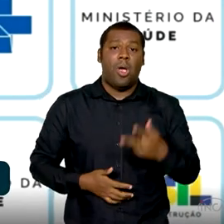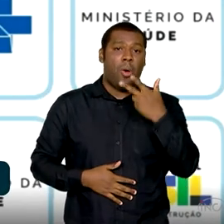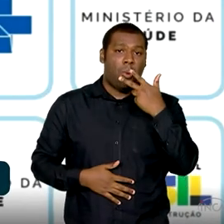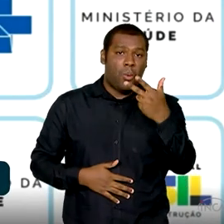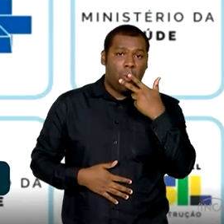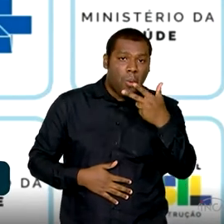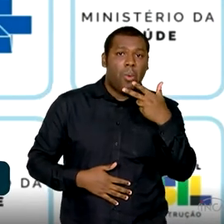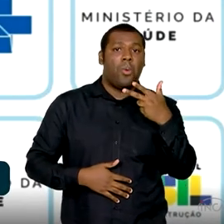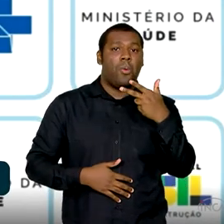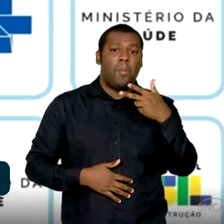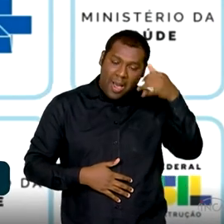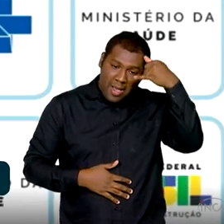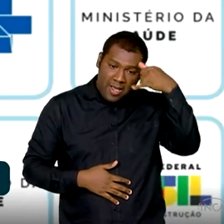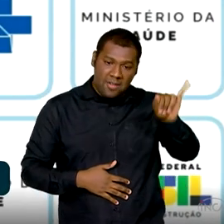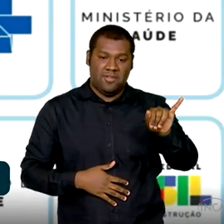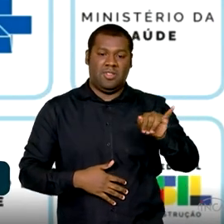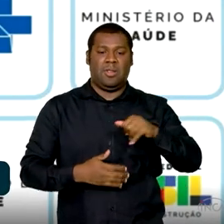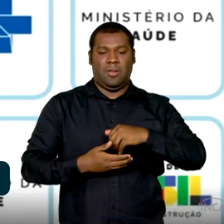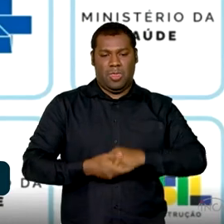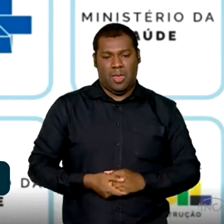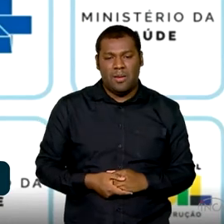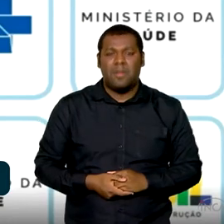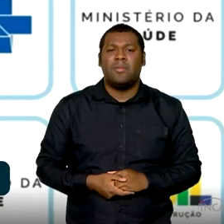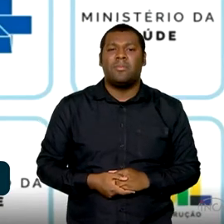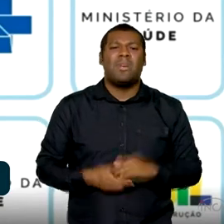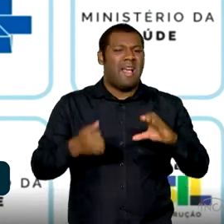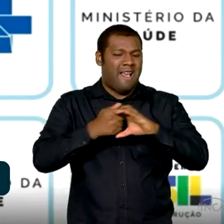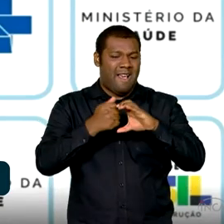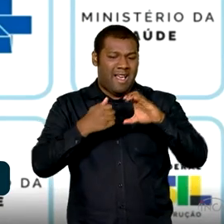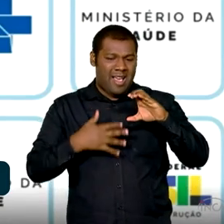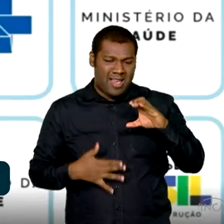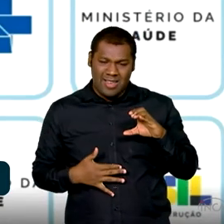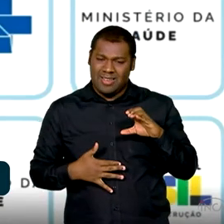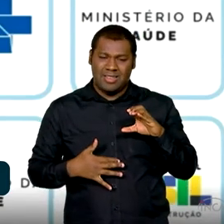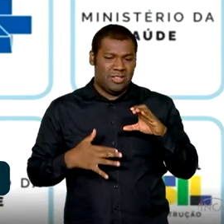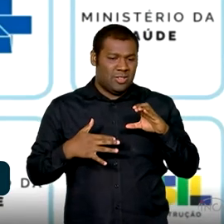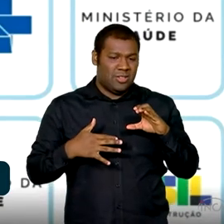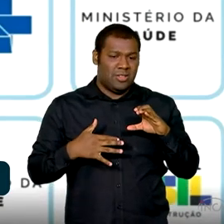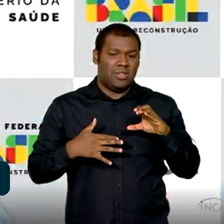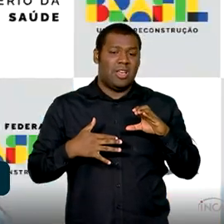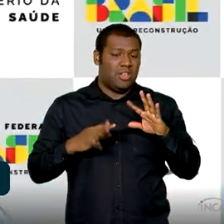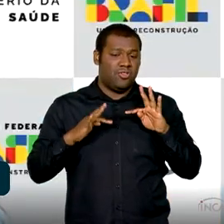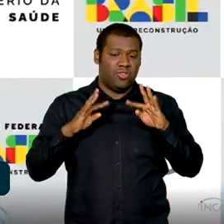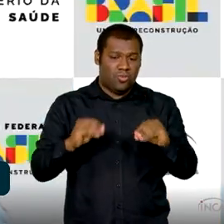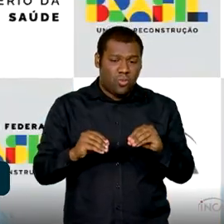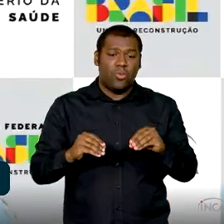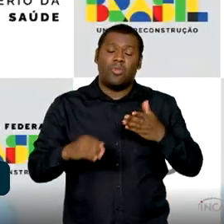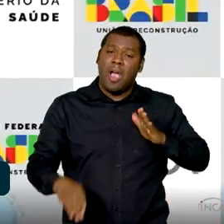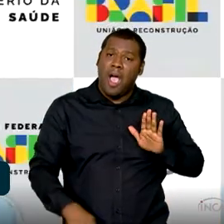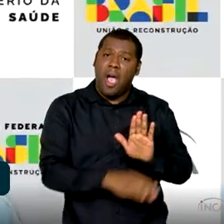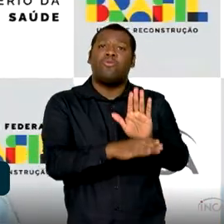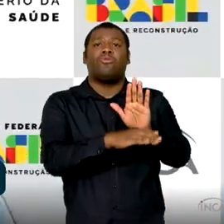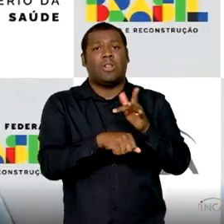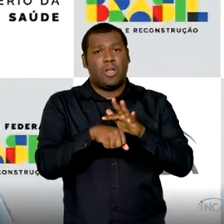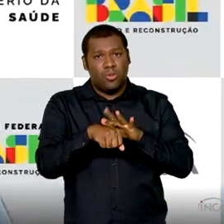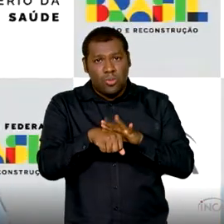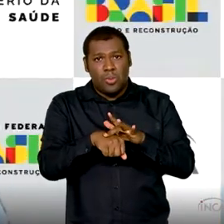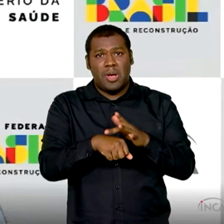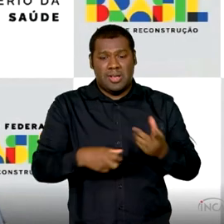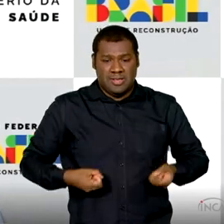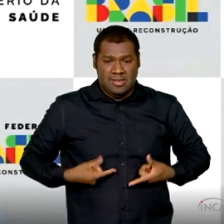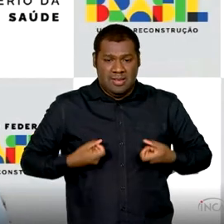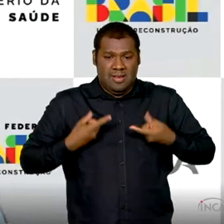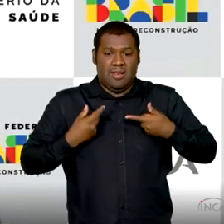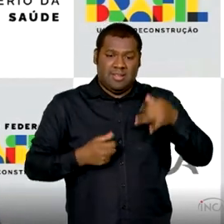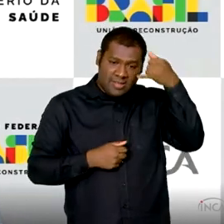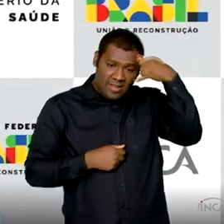outros fatores aí que a gente sabe que estão envolvidos na causalidade do câncer. Hoje a gente conseguir mudar o estigma de uma